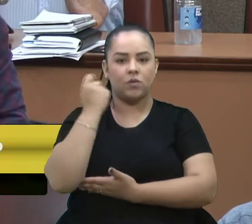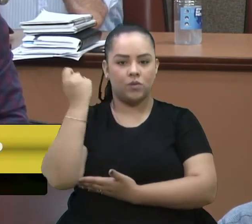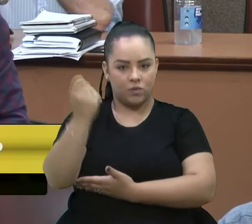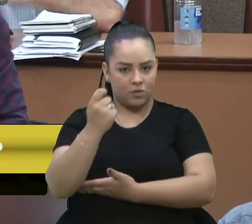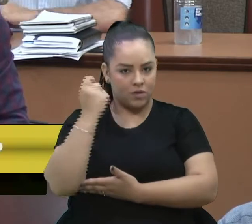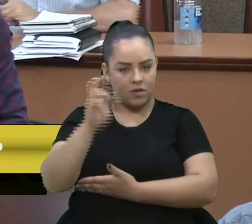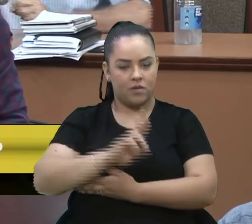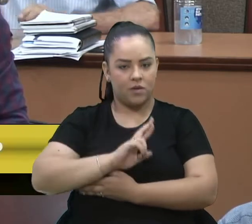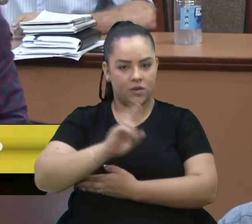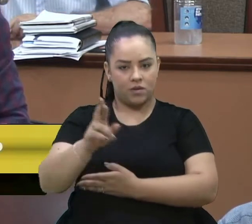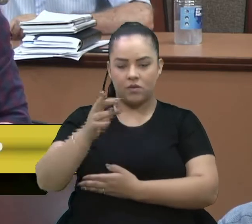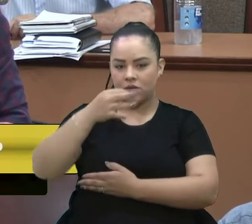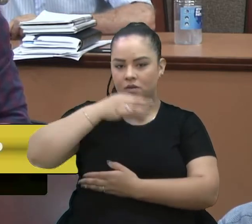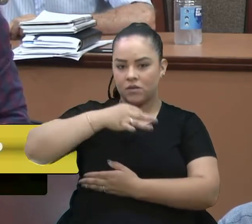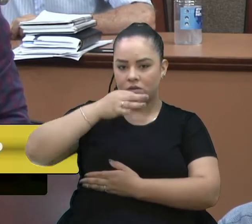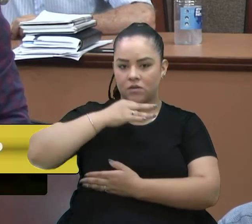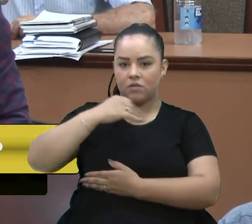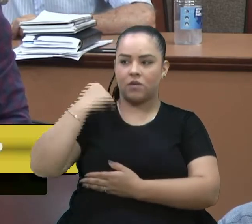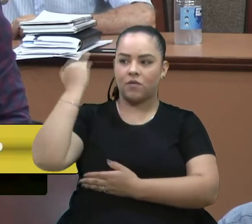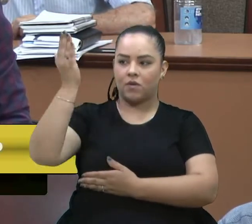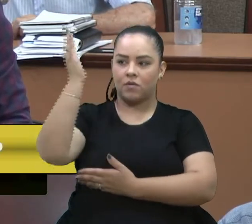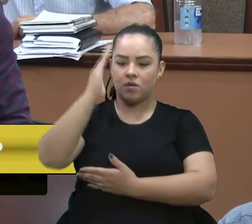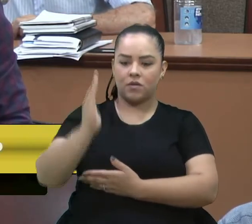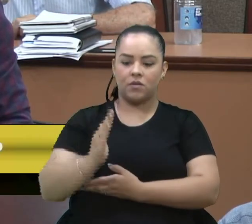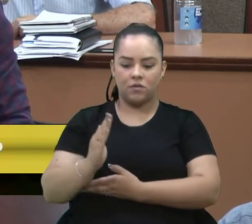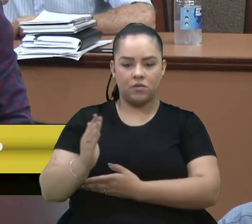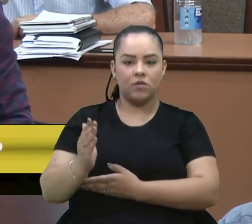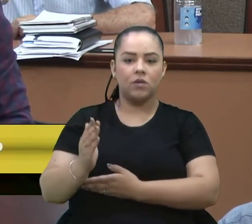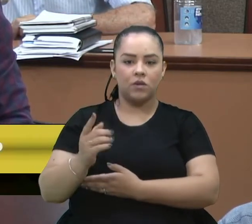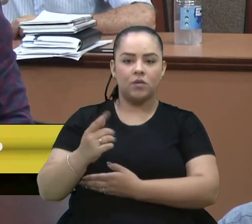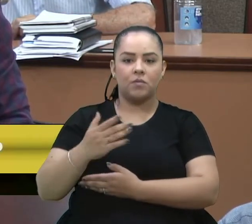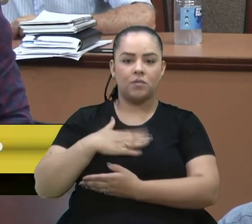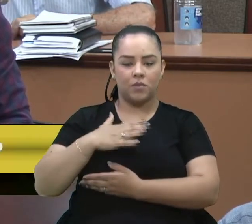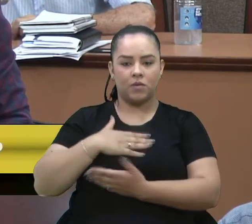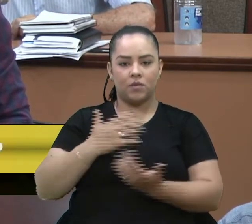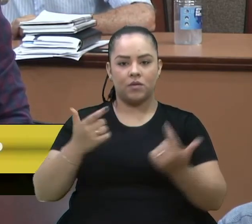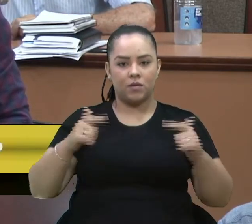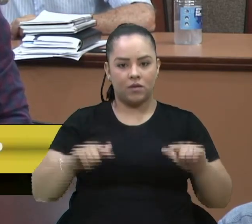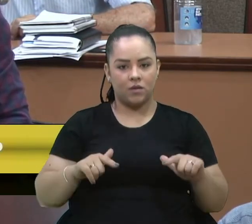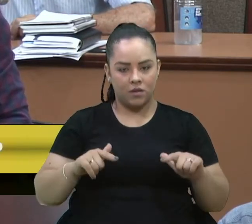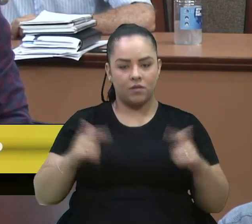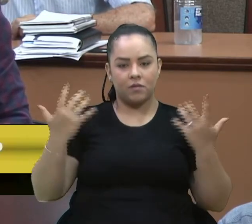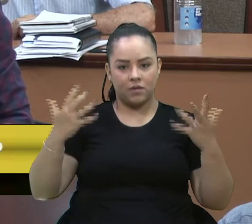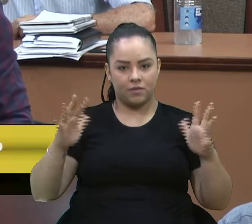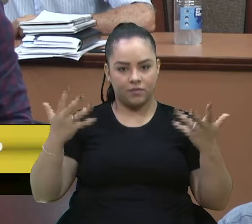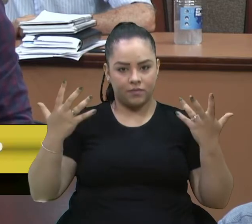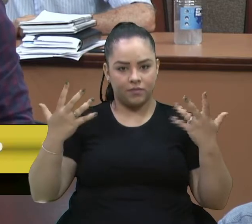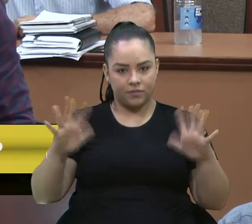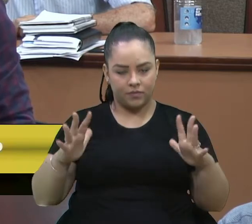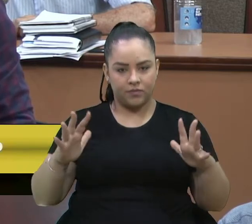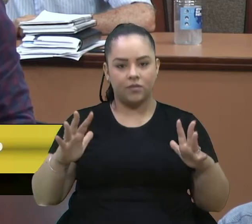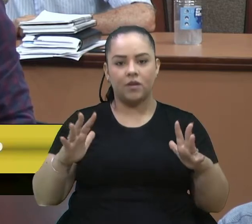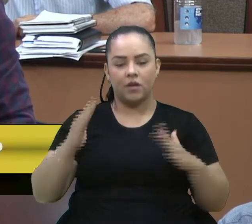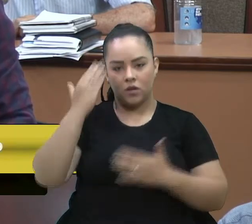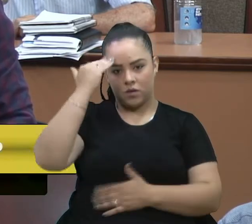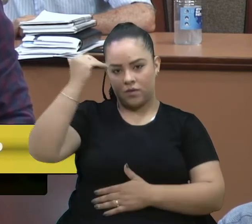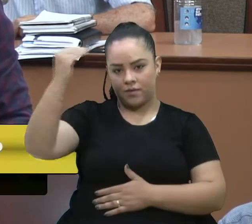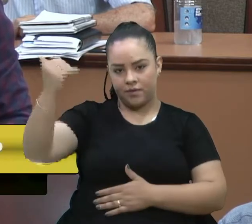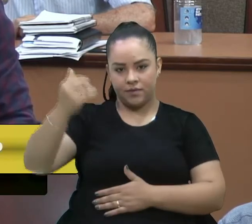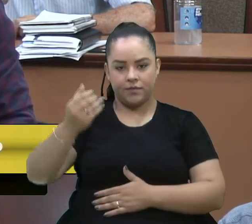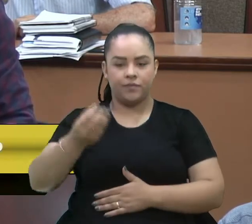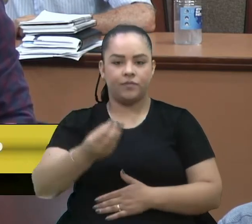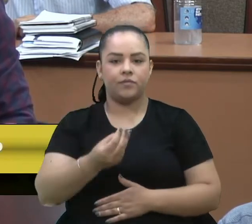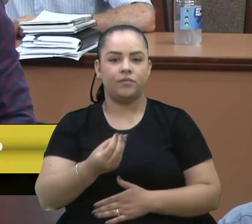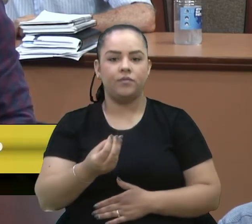caxienses Brasil afora. Portanto, eu e meu gabinete expressamos os mais sinceros votos de congratulações e de sucesso nas lidas